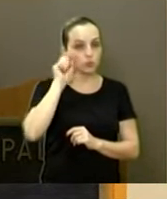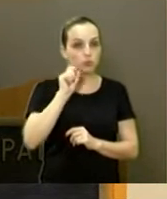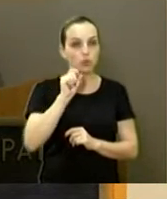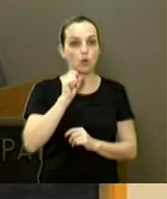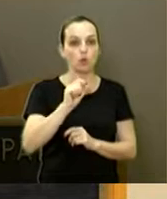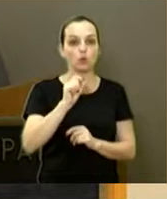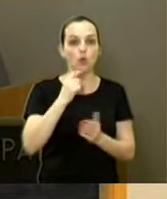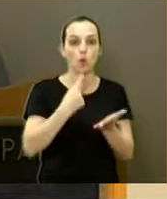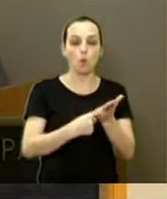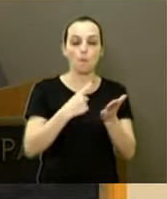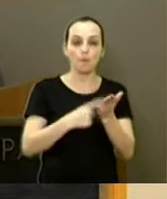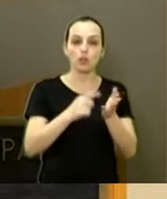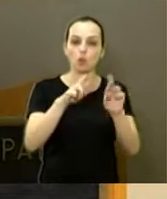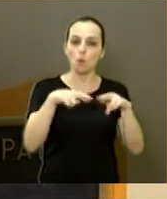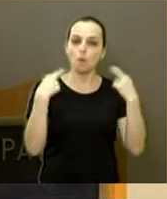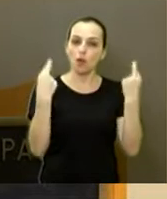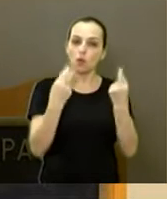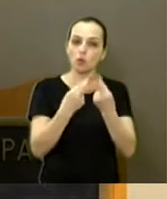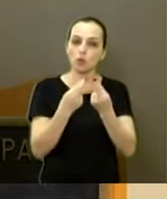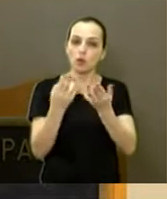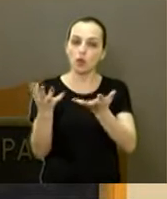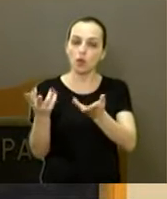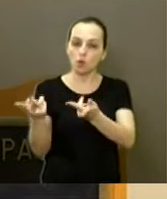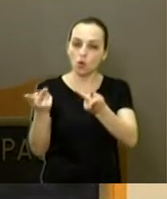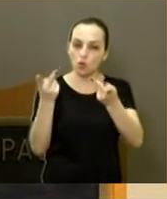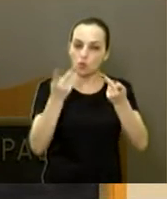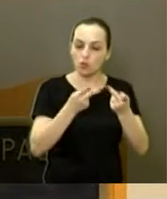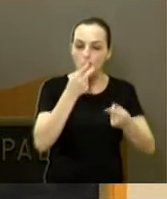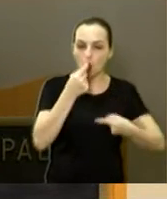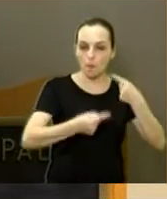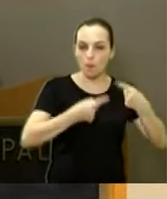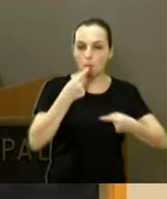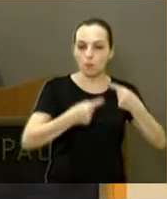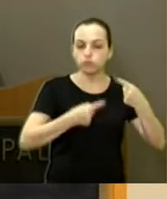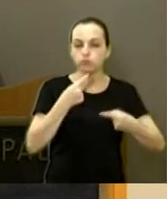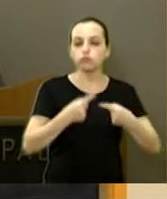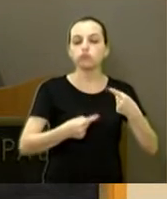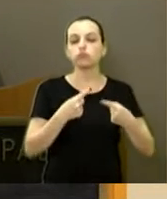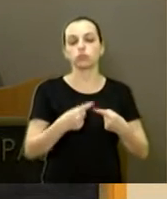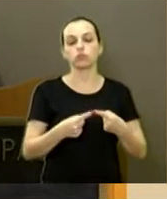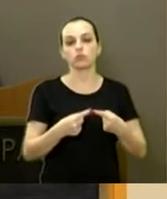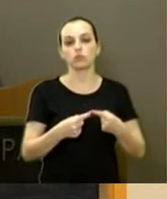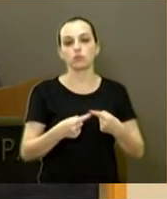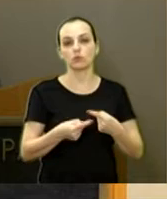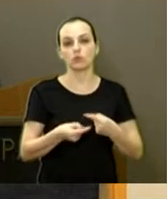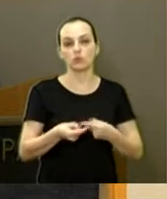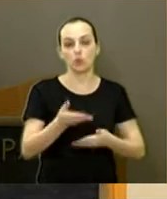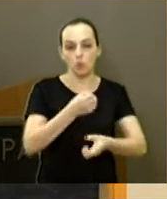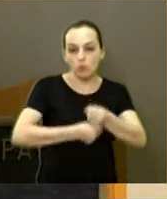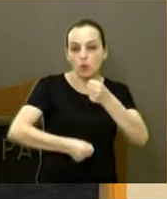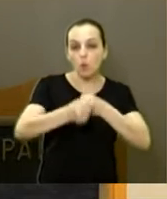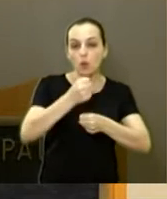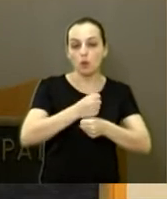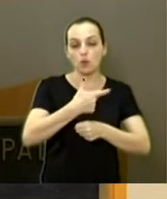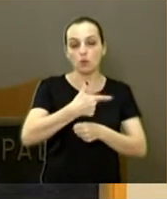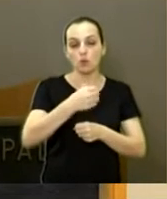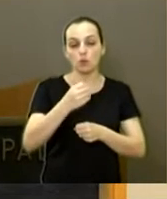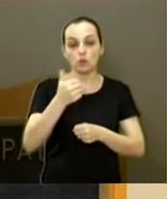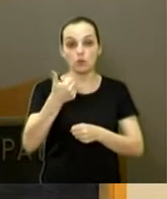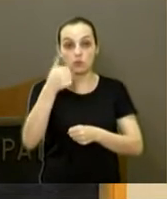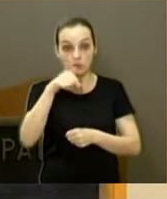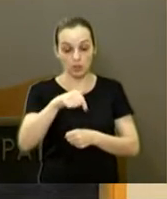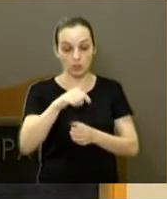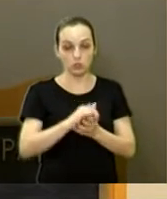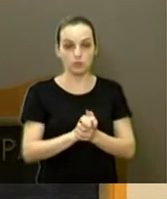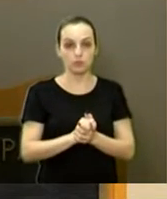reunião, convidou a população, debateu o ano passado. E depois nós trouxemos